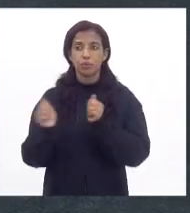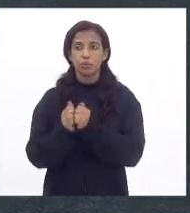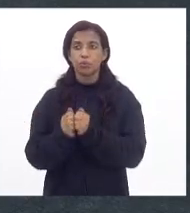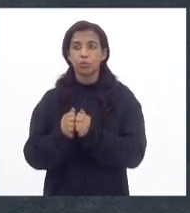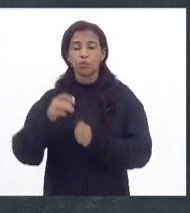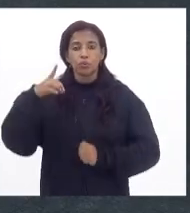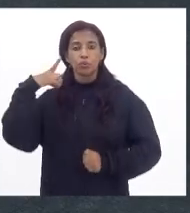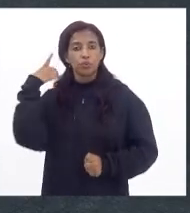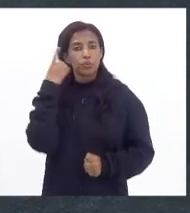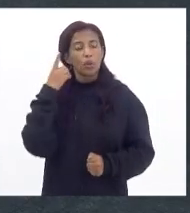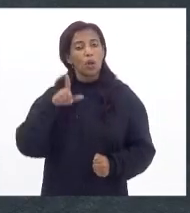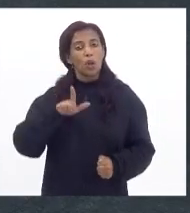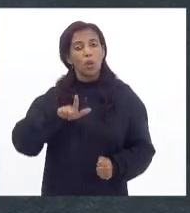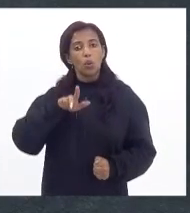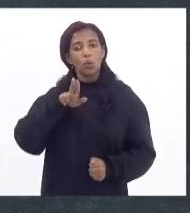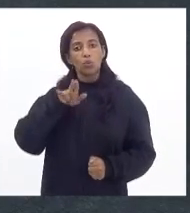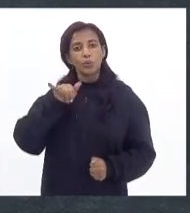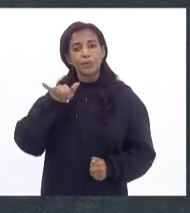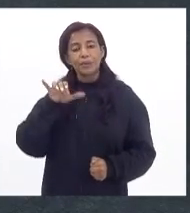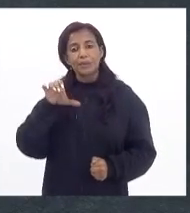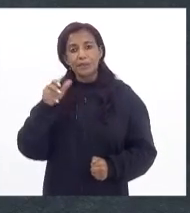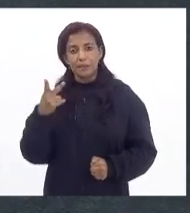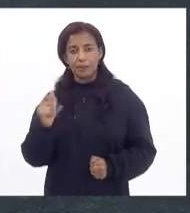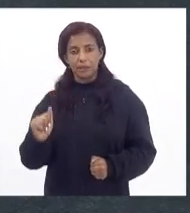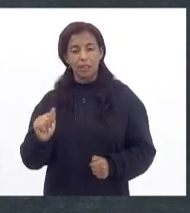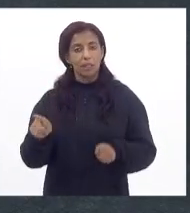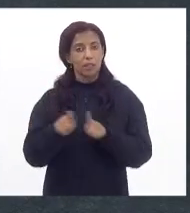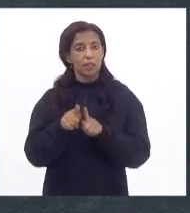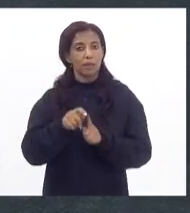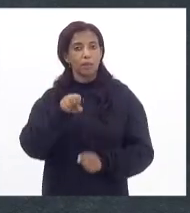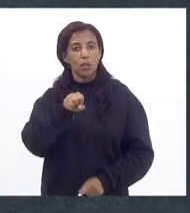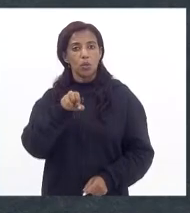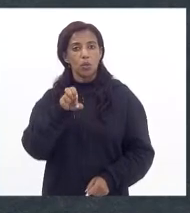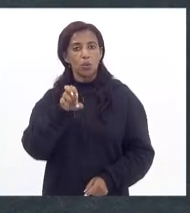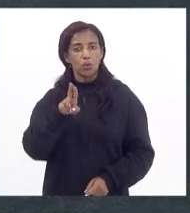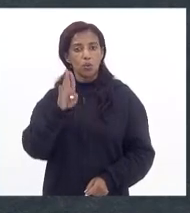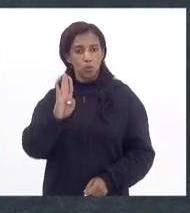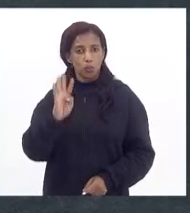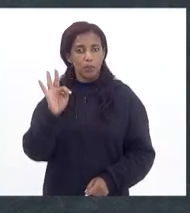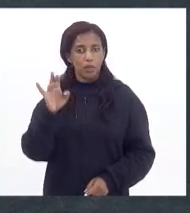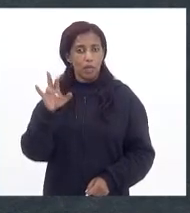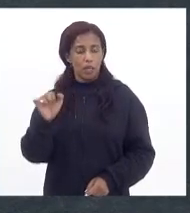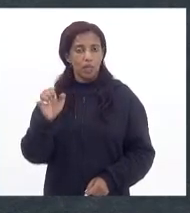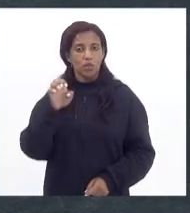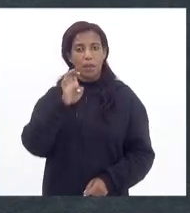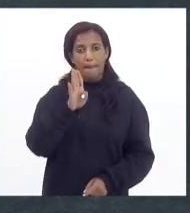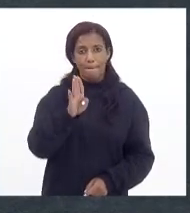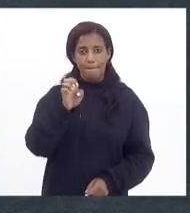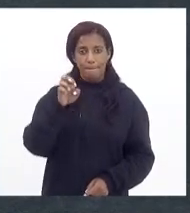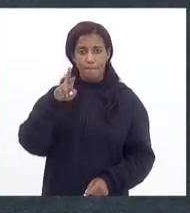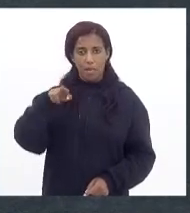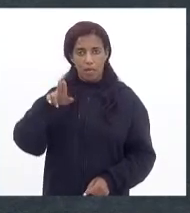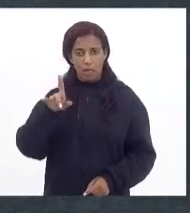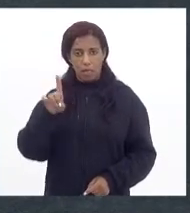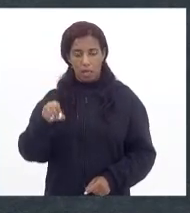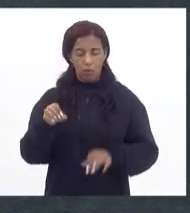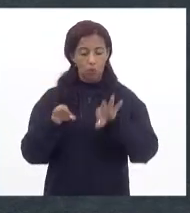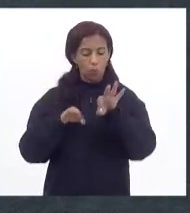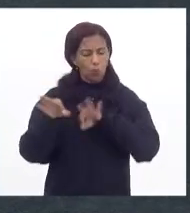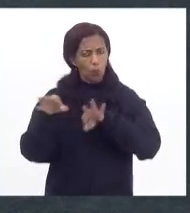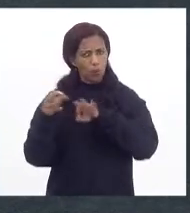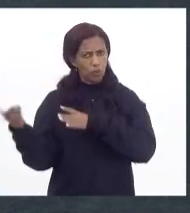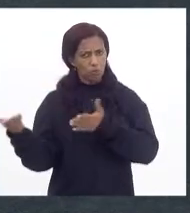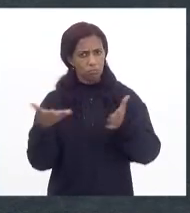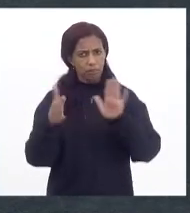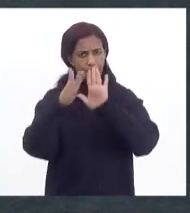deputada Lucinha e o subtenente Bernardo. O projeto veio